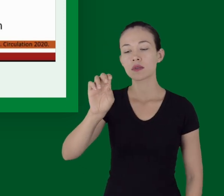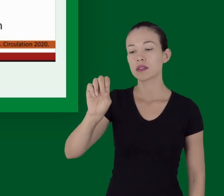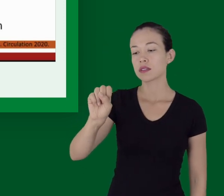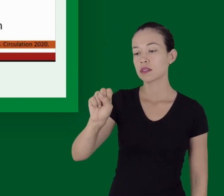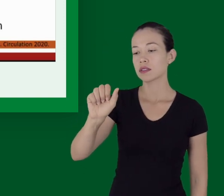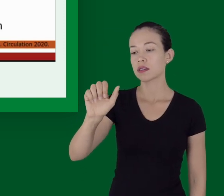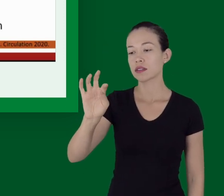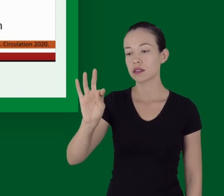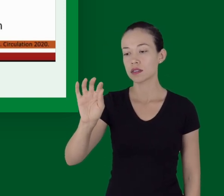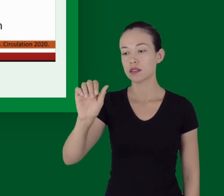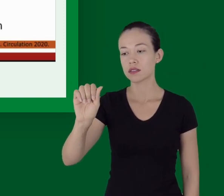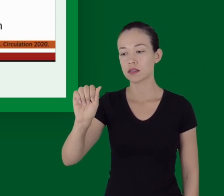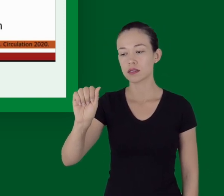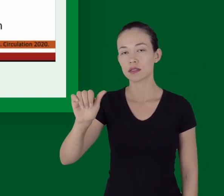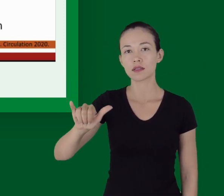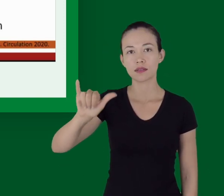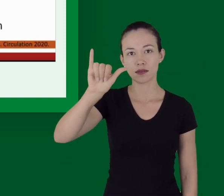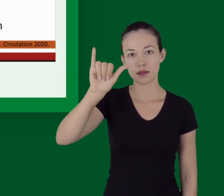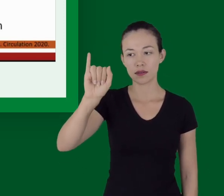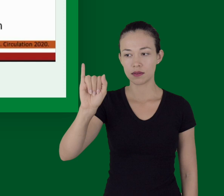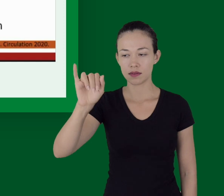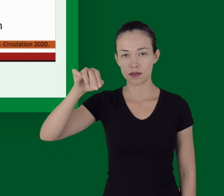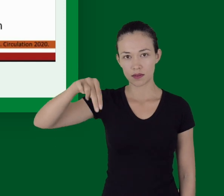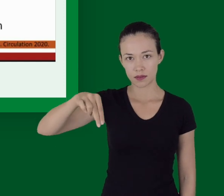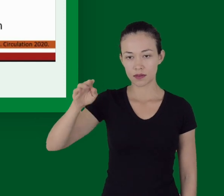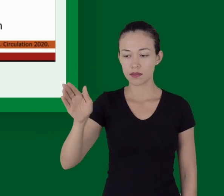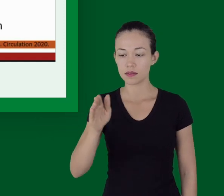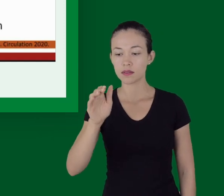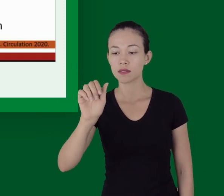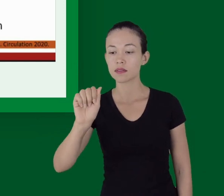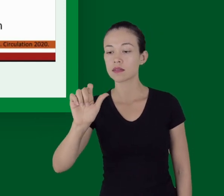de 100 por minuto. Então,